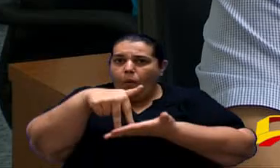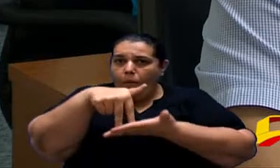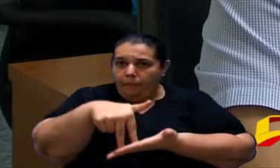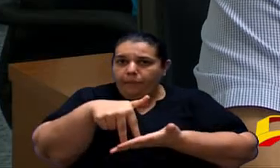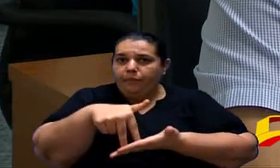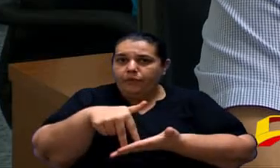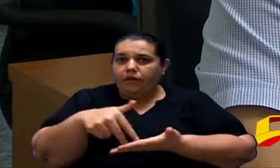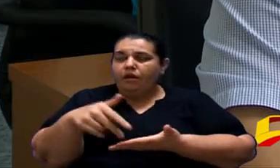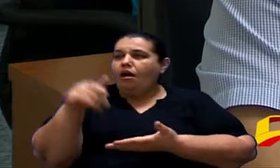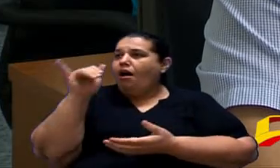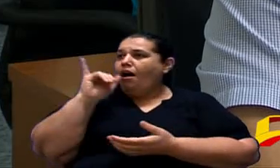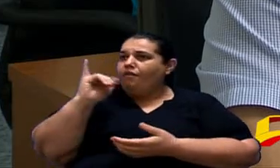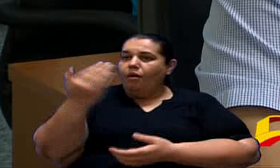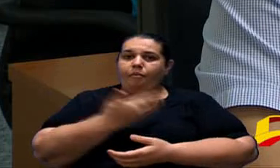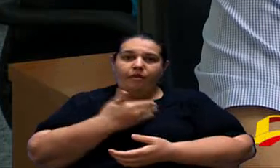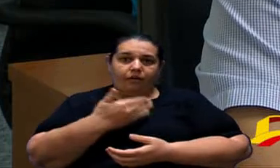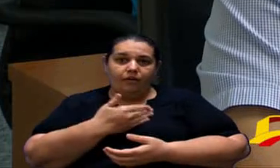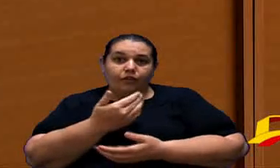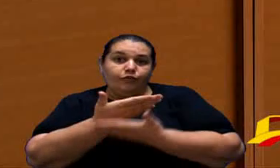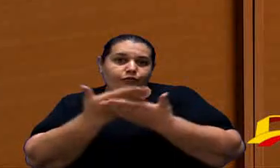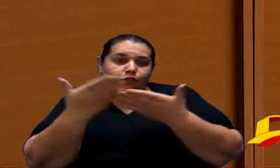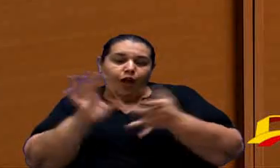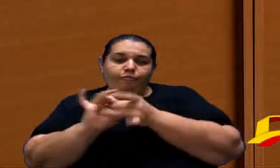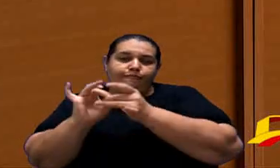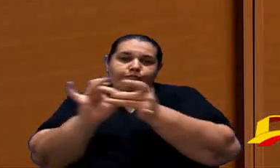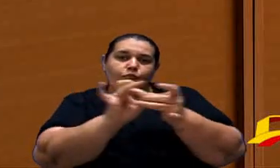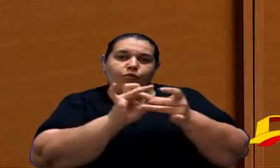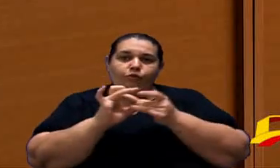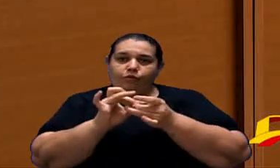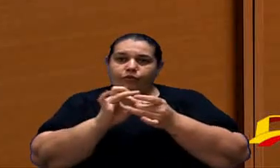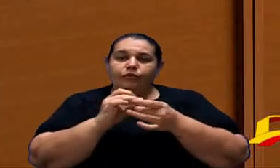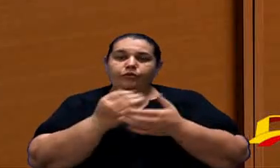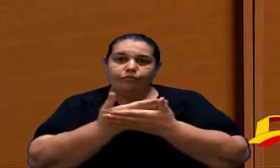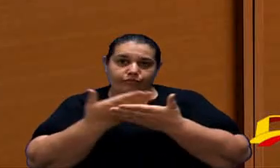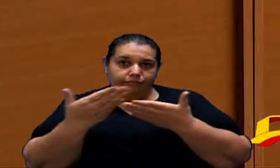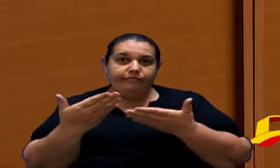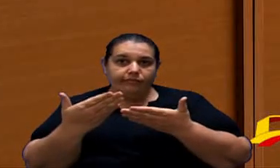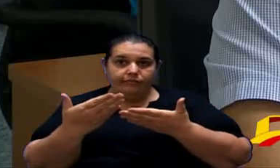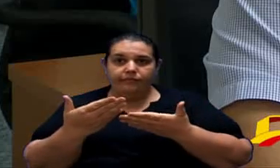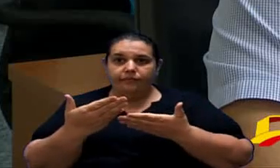certeza eu vou dar o recado para eles que vocês estão com a gente que